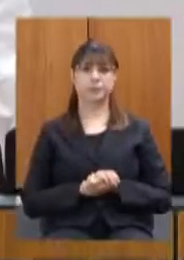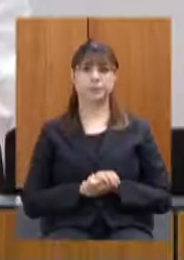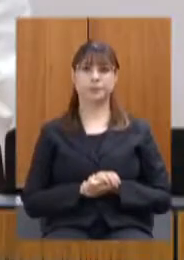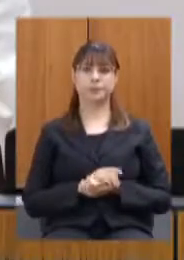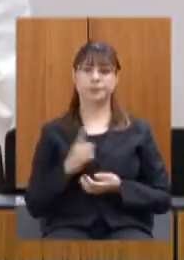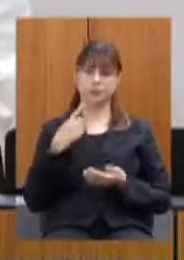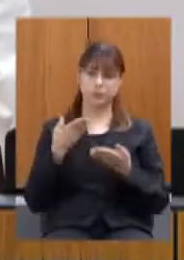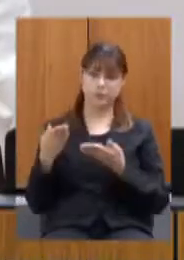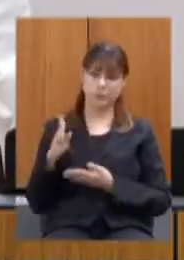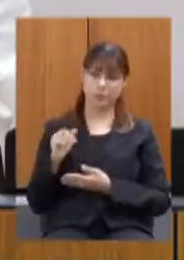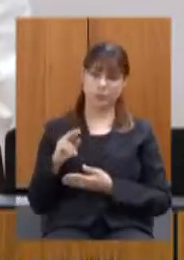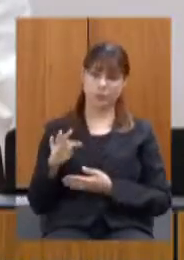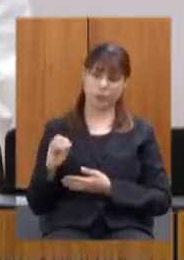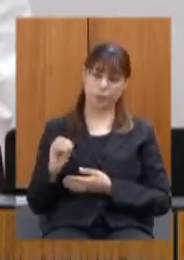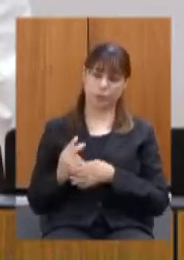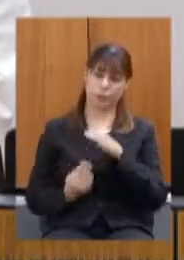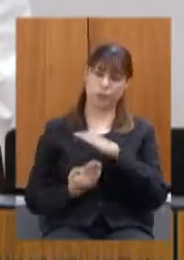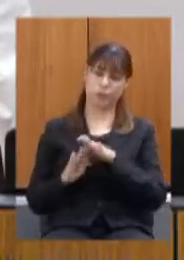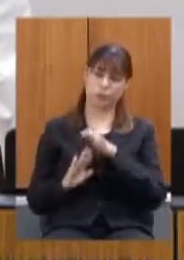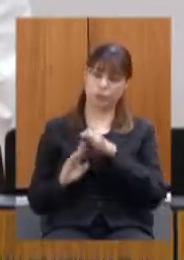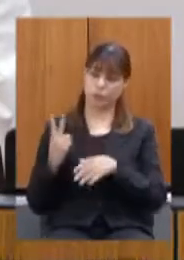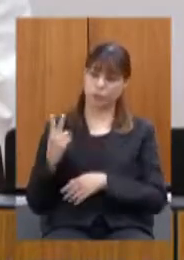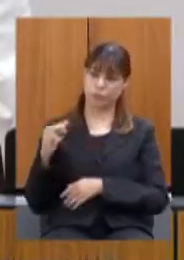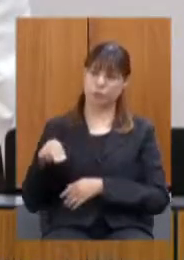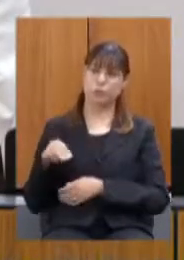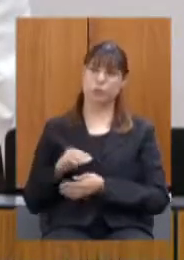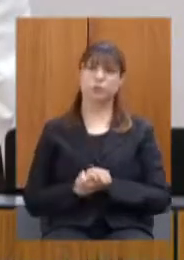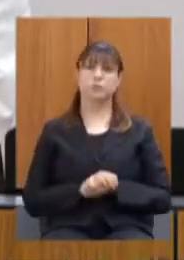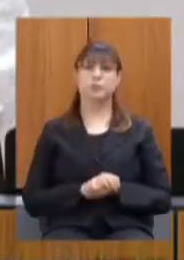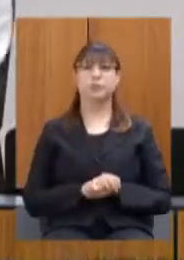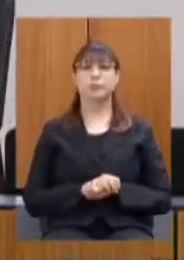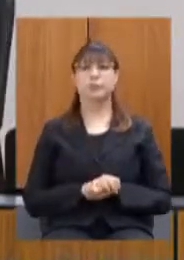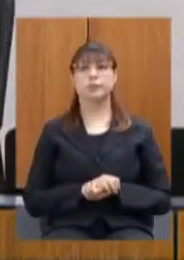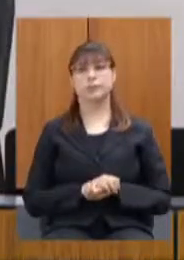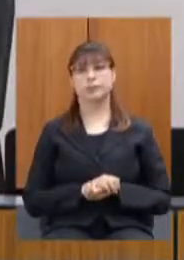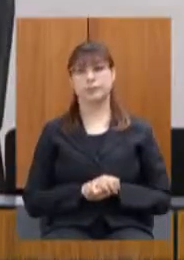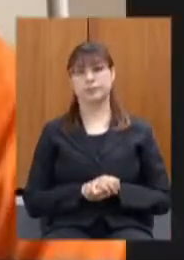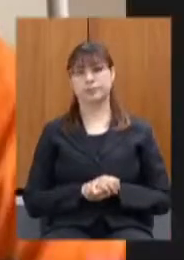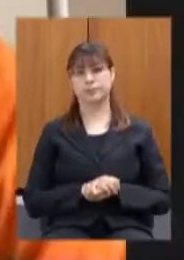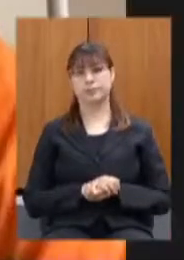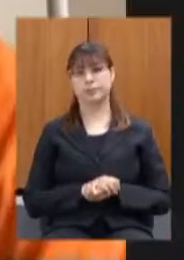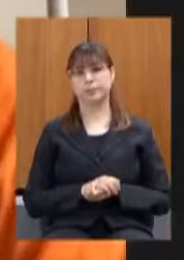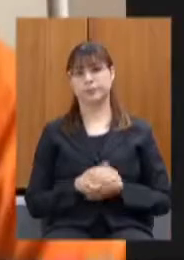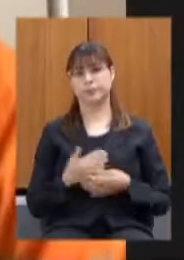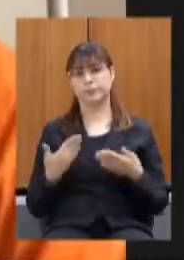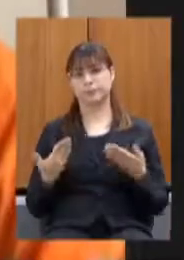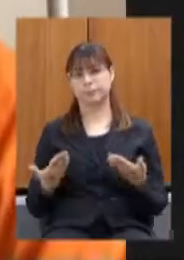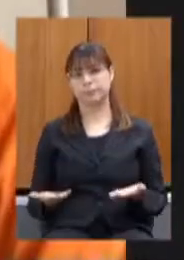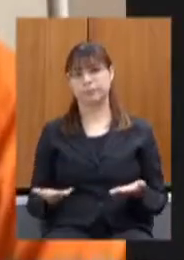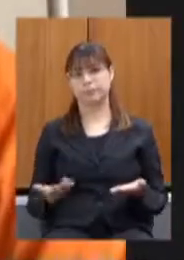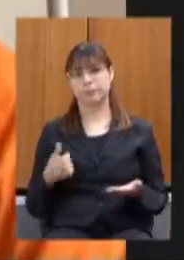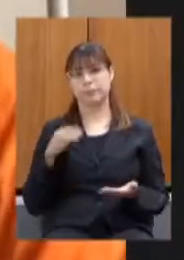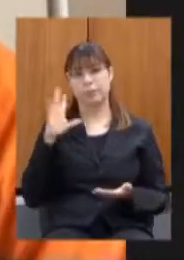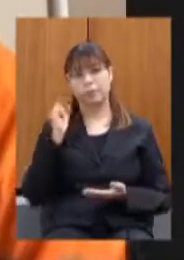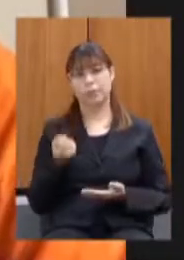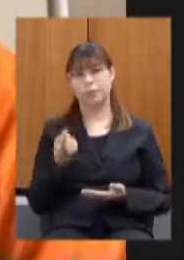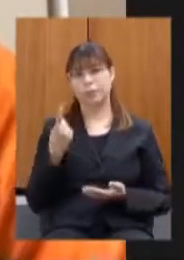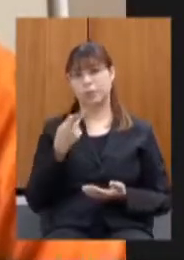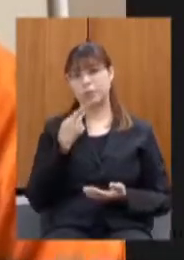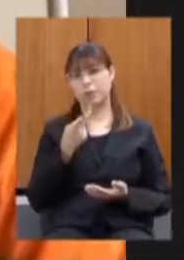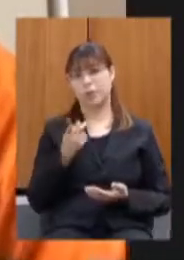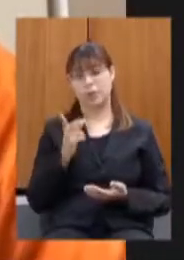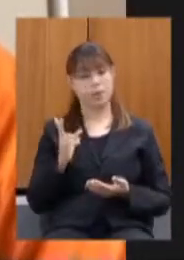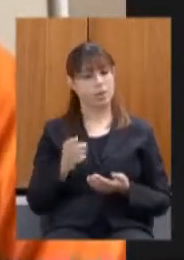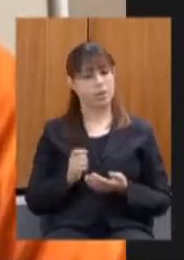deputado Bartô mais dois minutos vamos lá falando tecnicamente secretário eu acho que é um absurdo falar que não houve aumento de carga